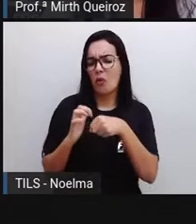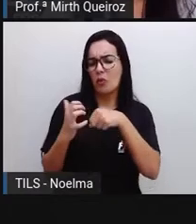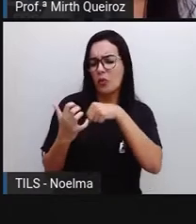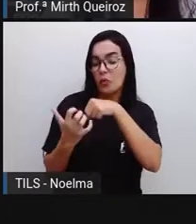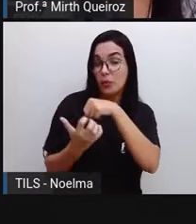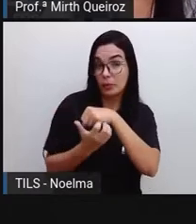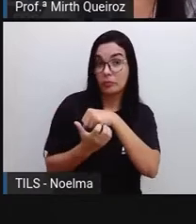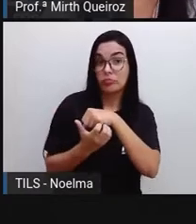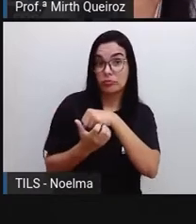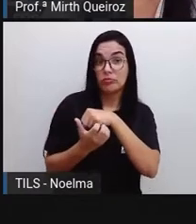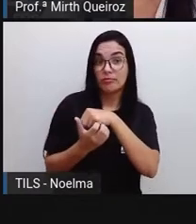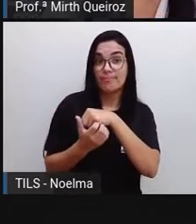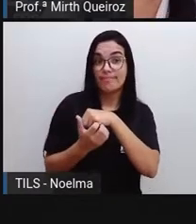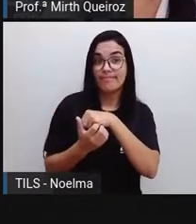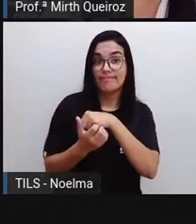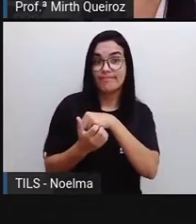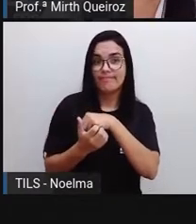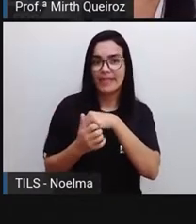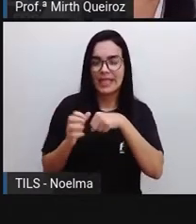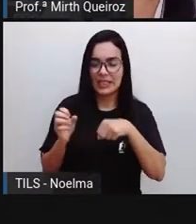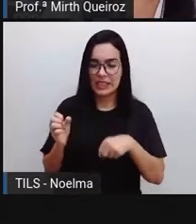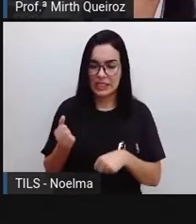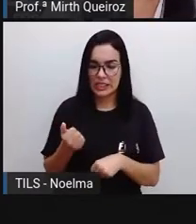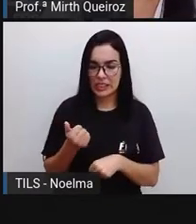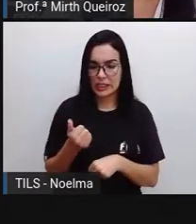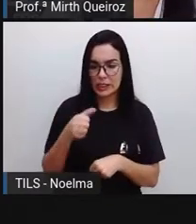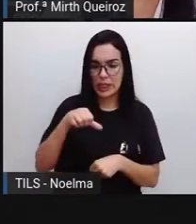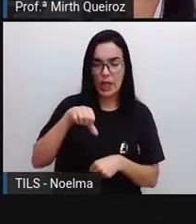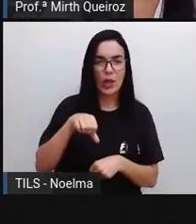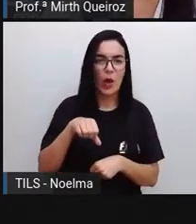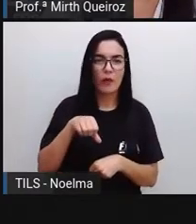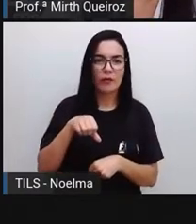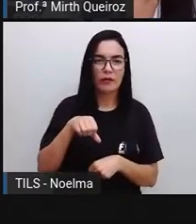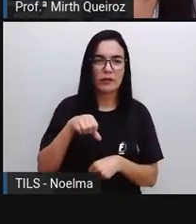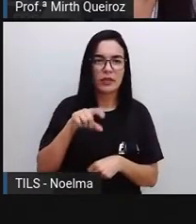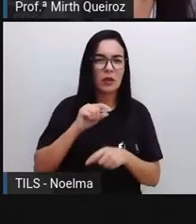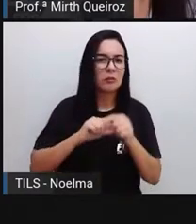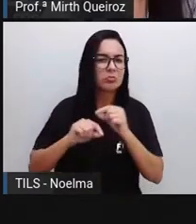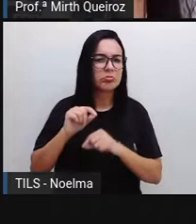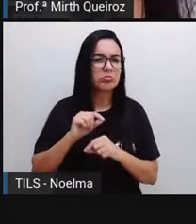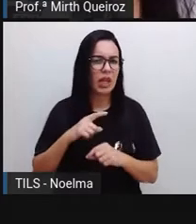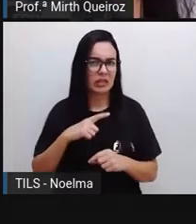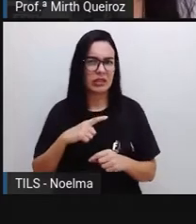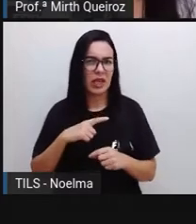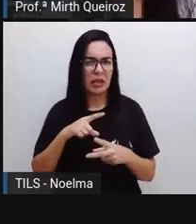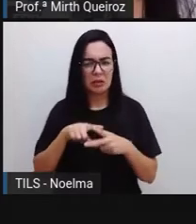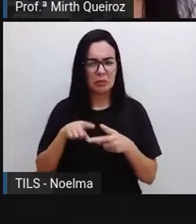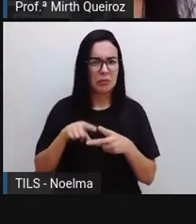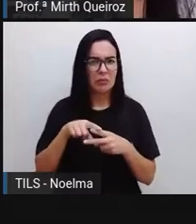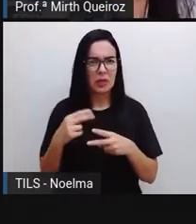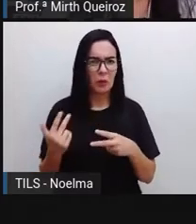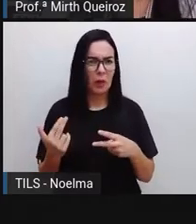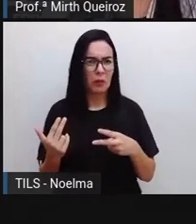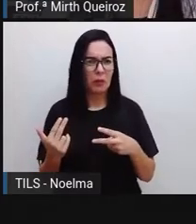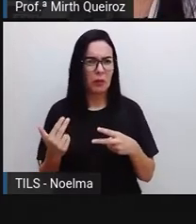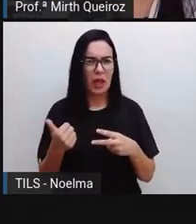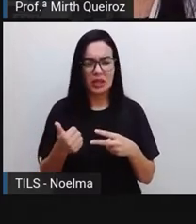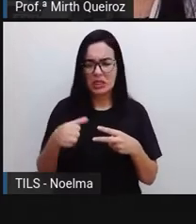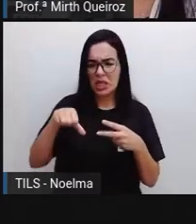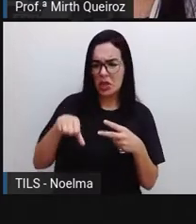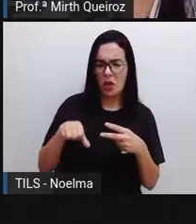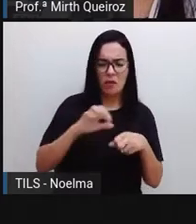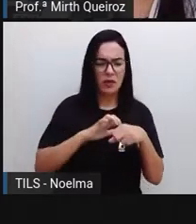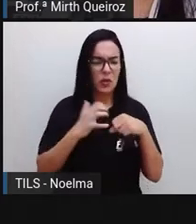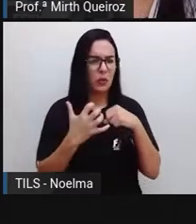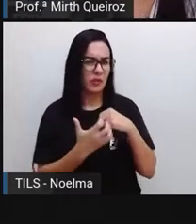Coronavírus, Covid-19. São a mesma coisa? Será que se são a